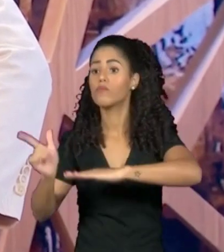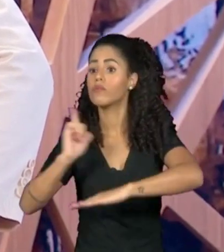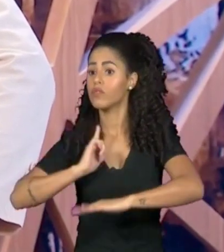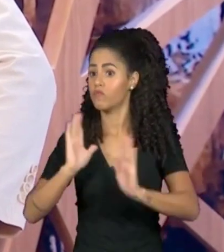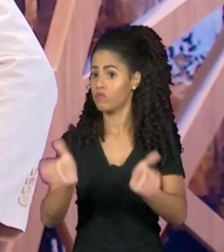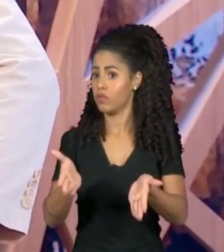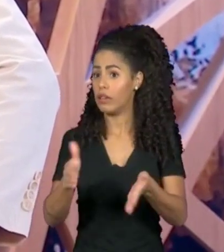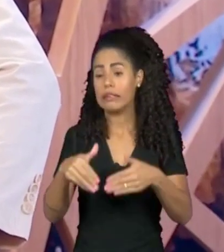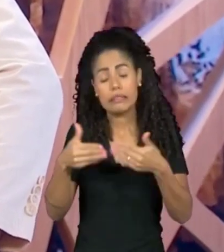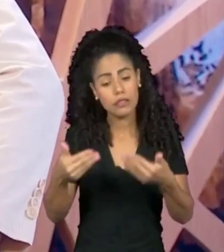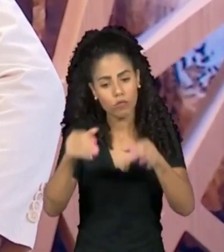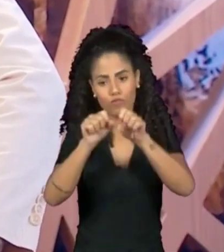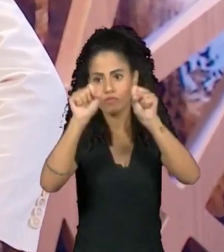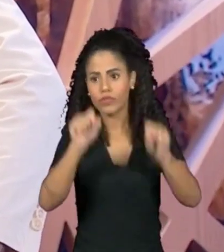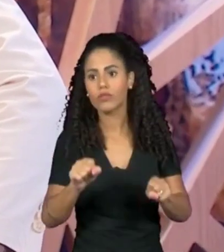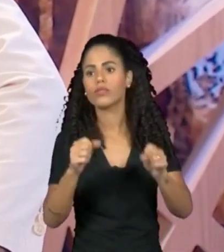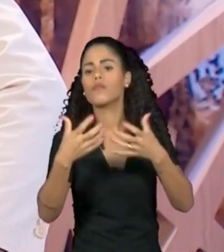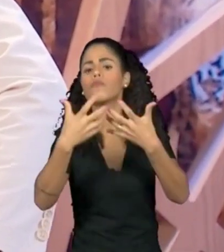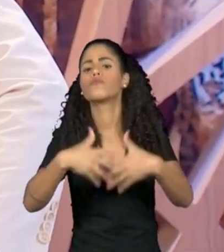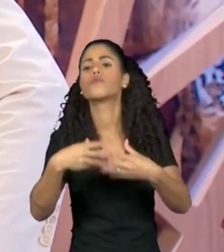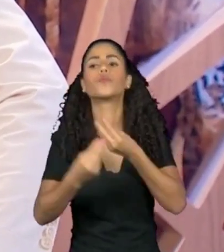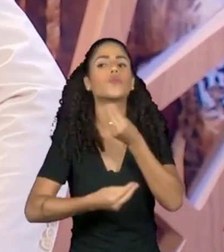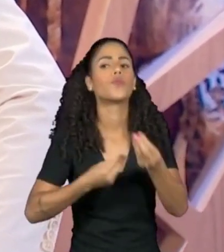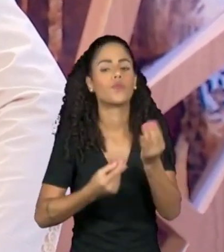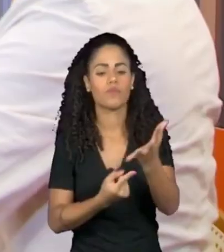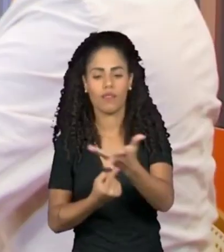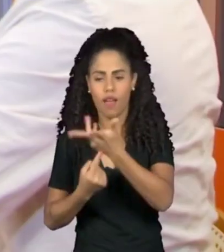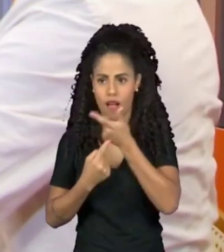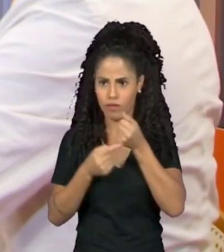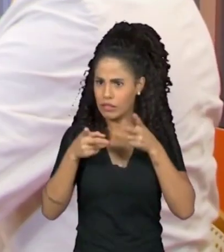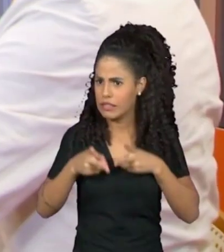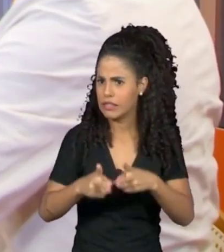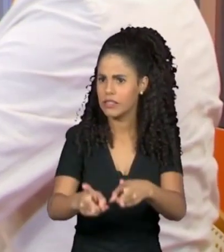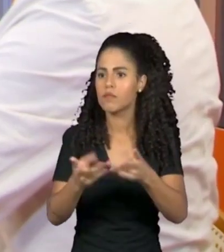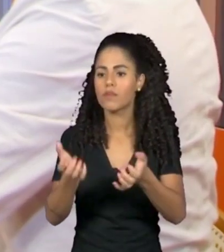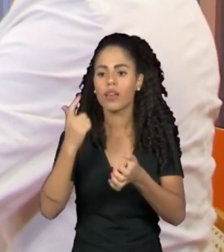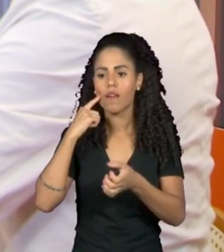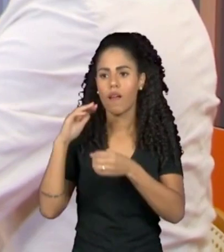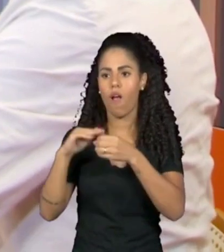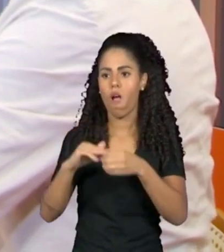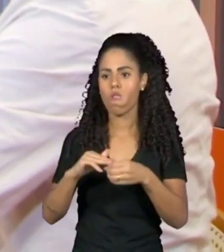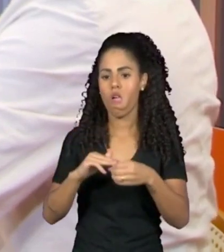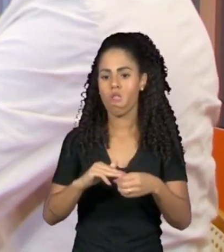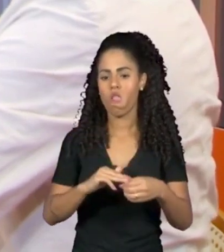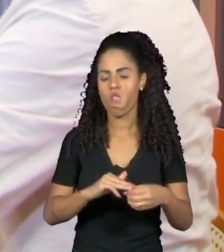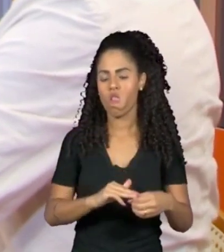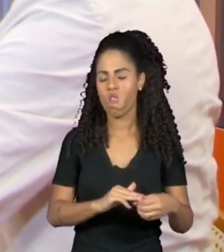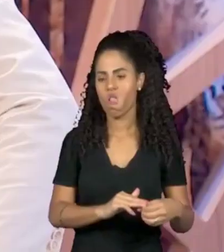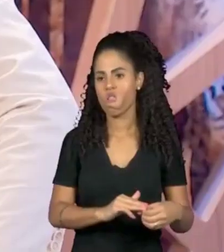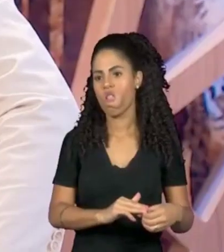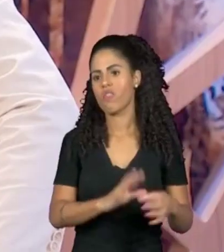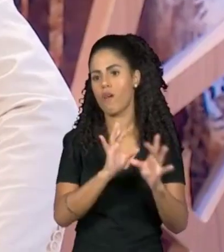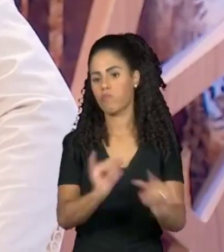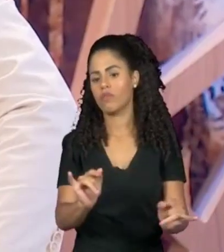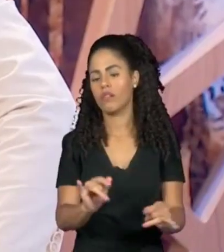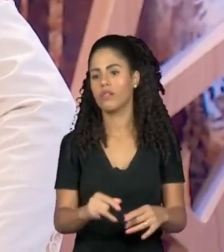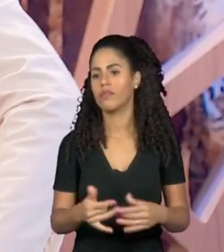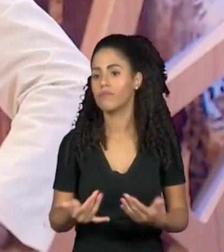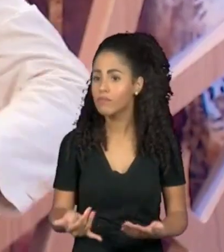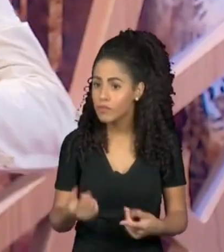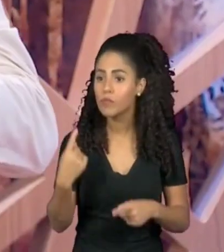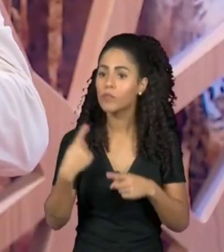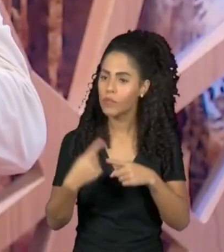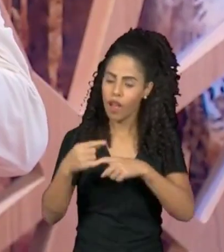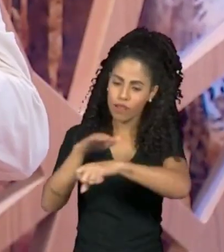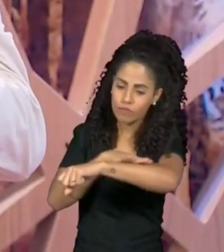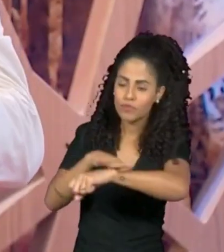sistema da arte em si, ele sempre vai querendo te achatar e apagar, os apagamentos. Então,